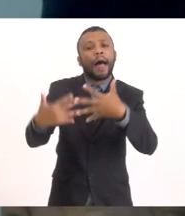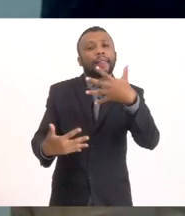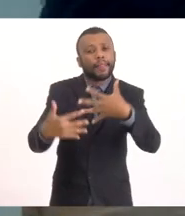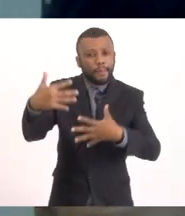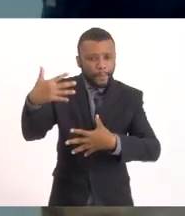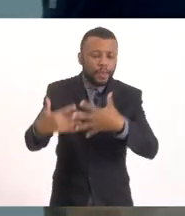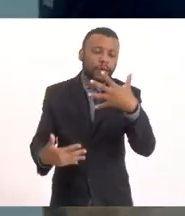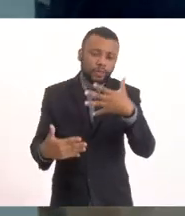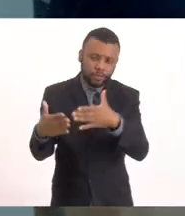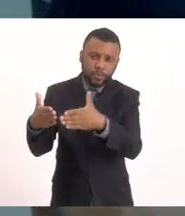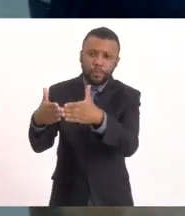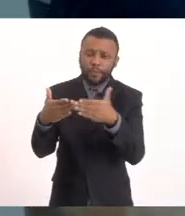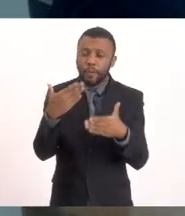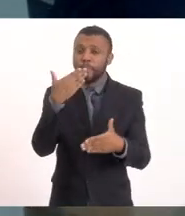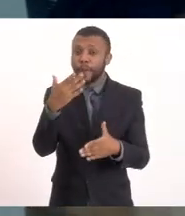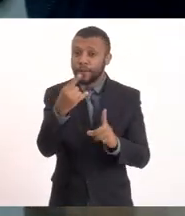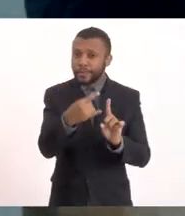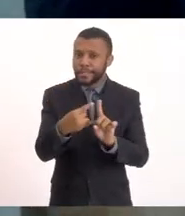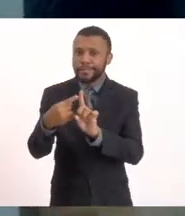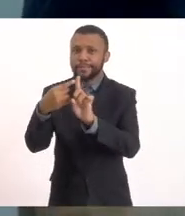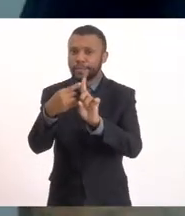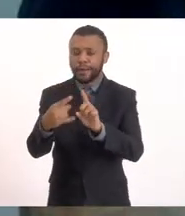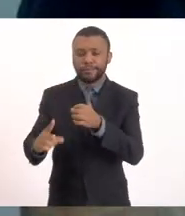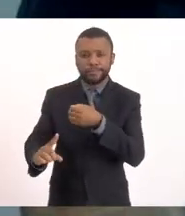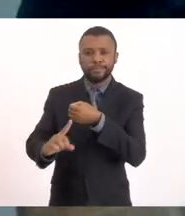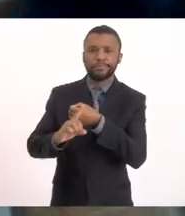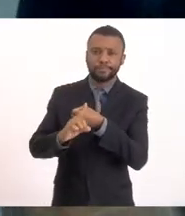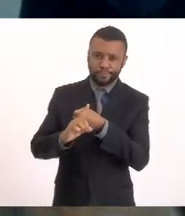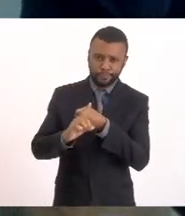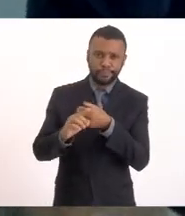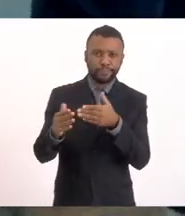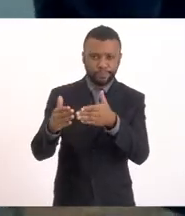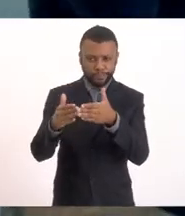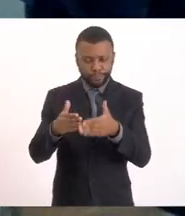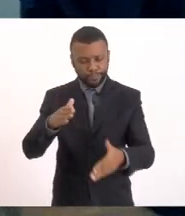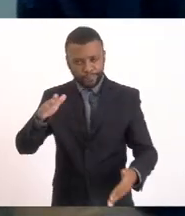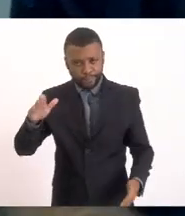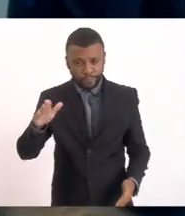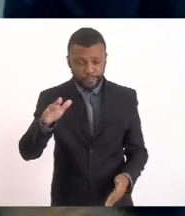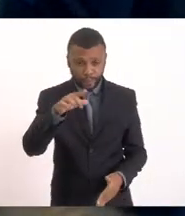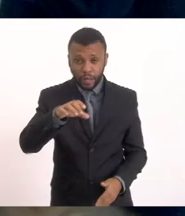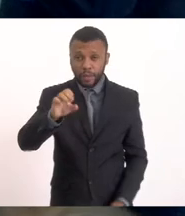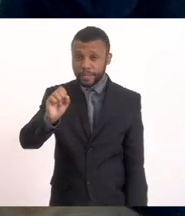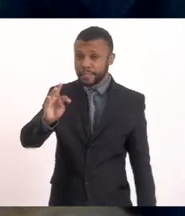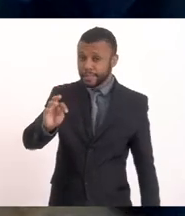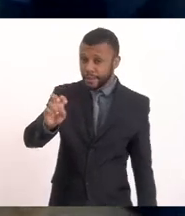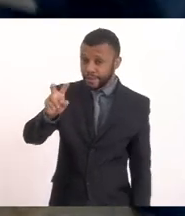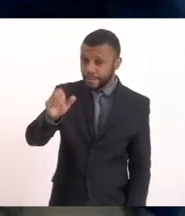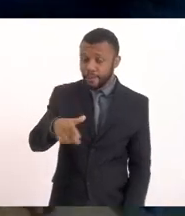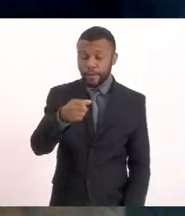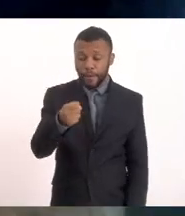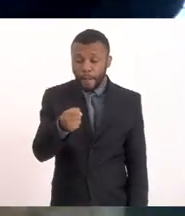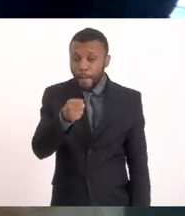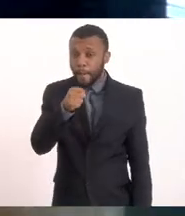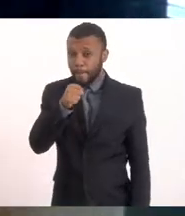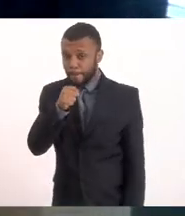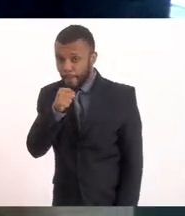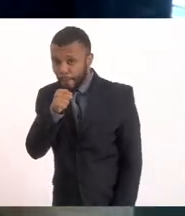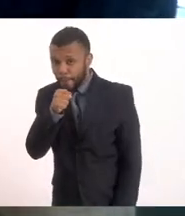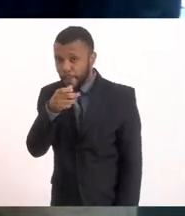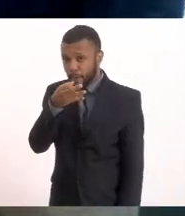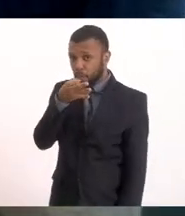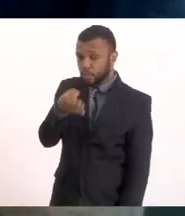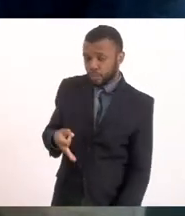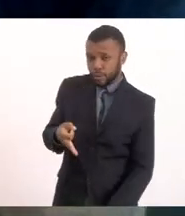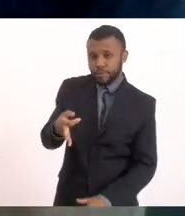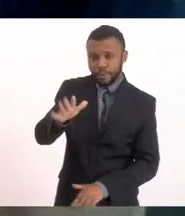por gentileza E pediria para o Estêvão Falar um pouquinho mais próximo do microfone Estêvão, para o em caso de